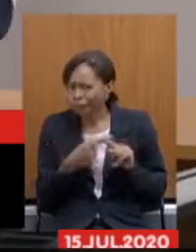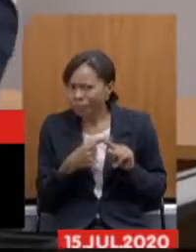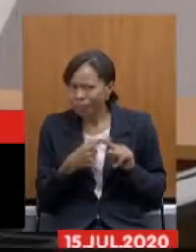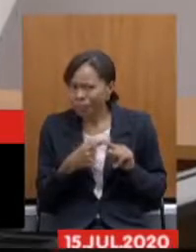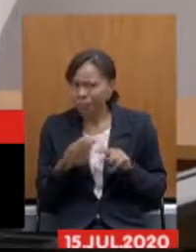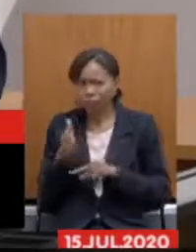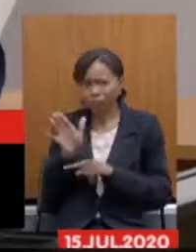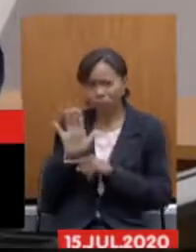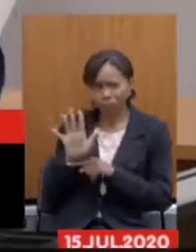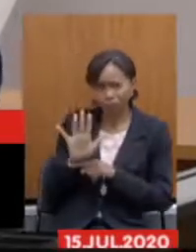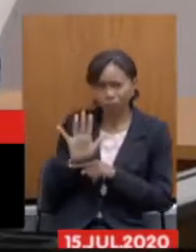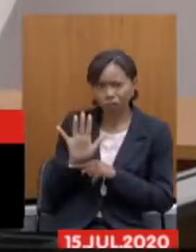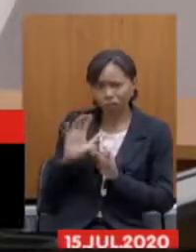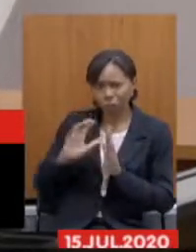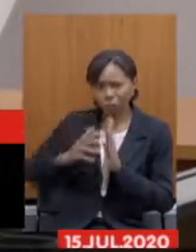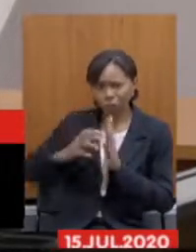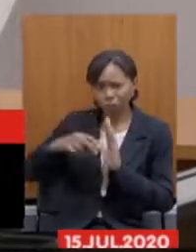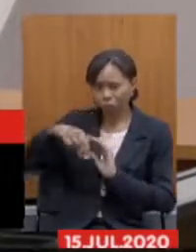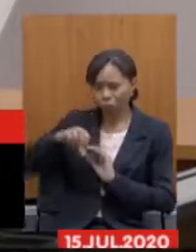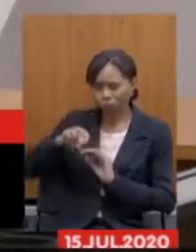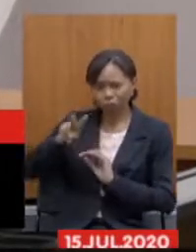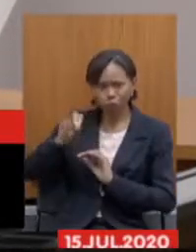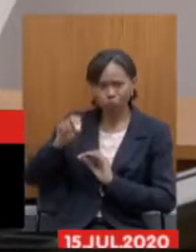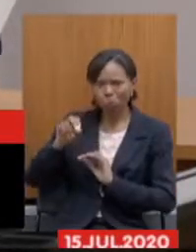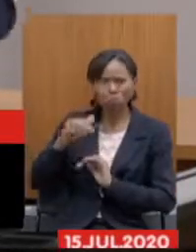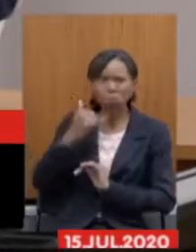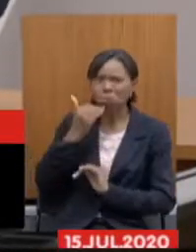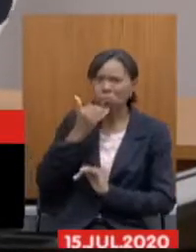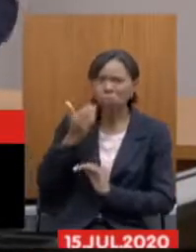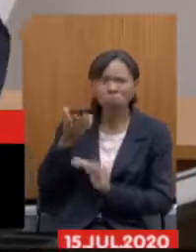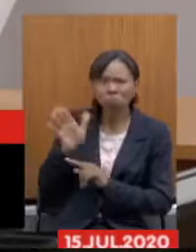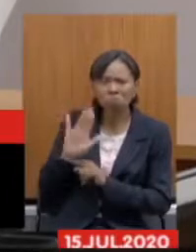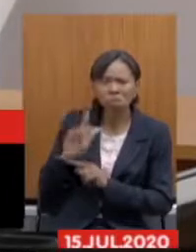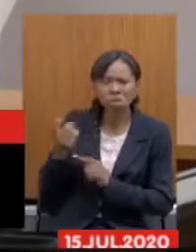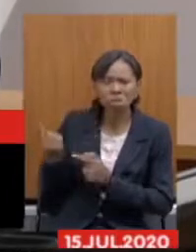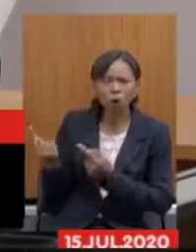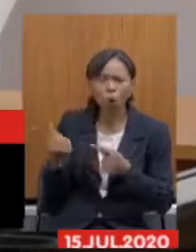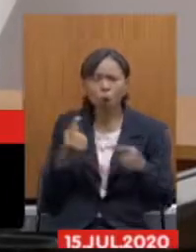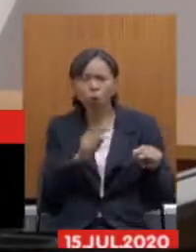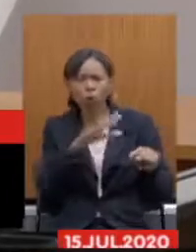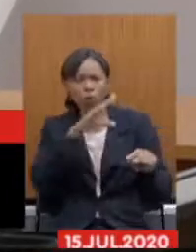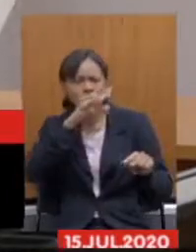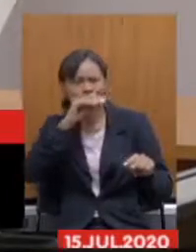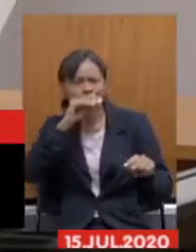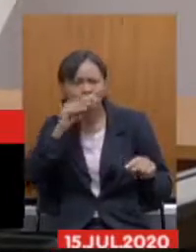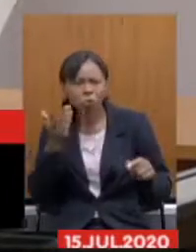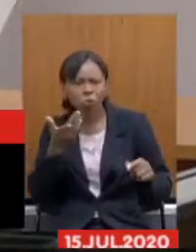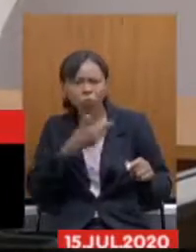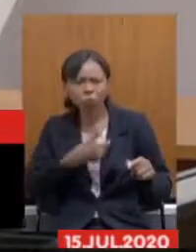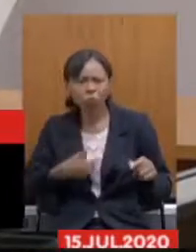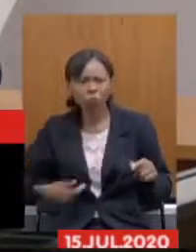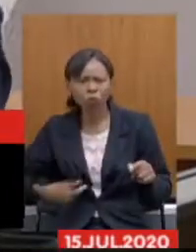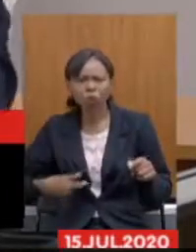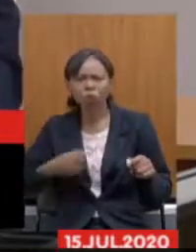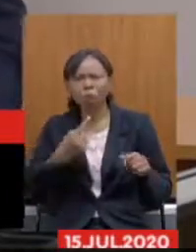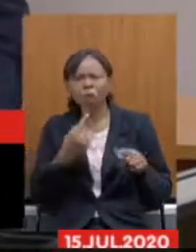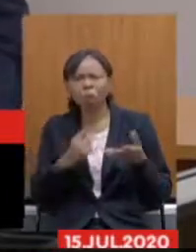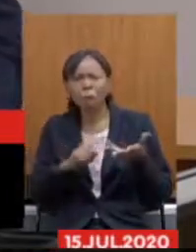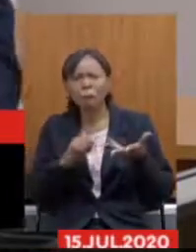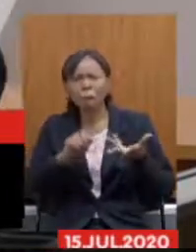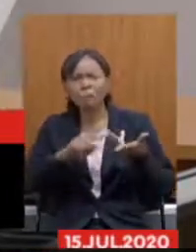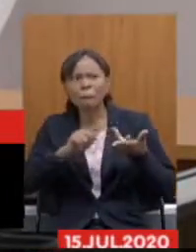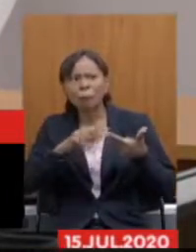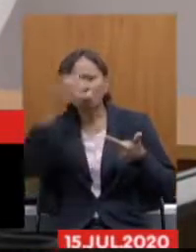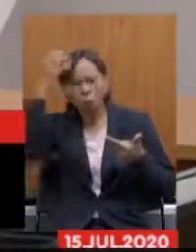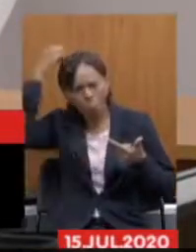vídeos do partido novo que circulam por aí culpando os servidores públicos de todos os males desse estado é